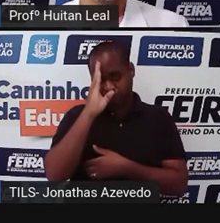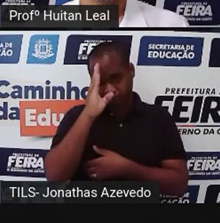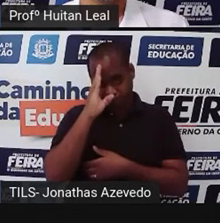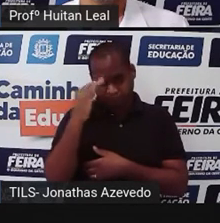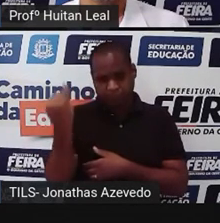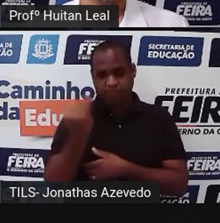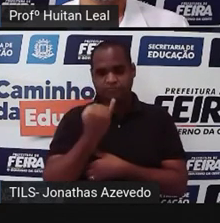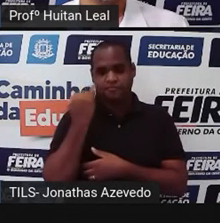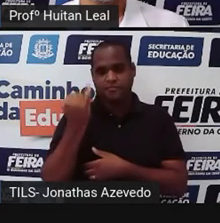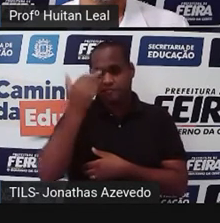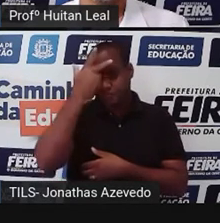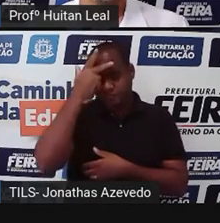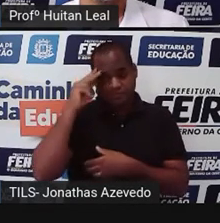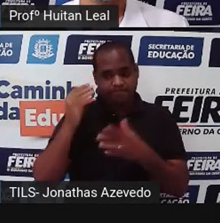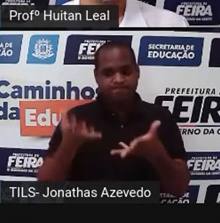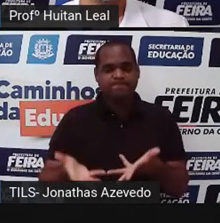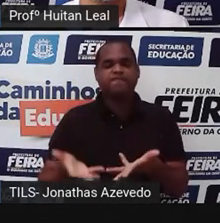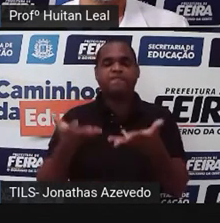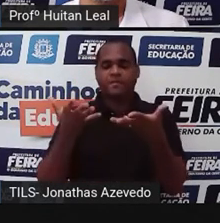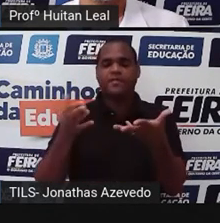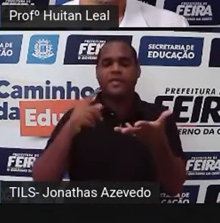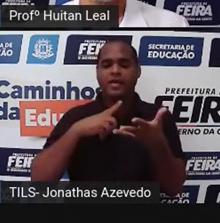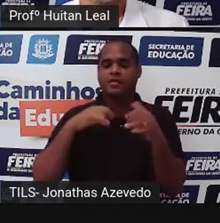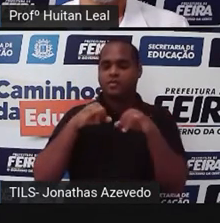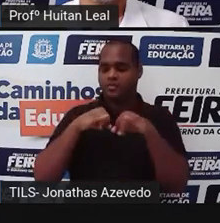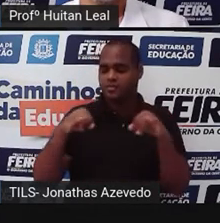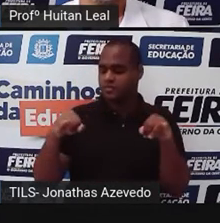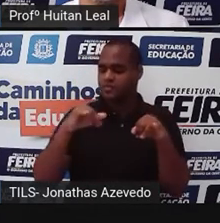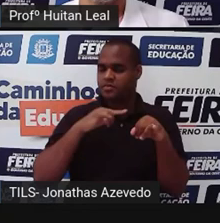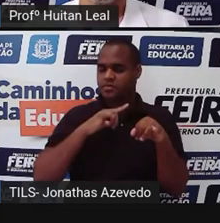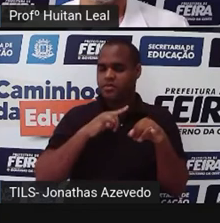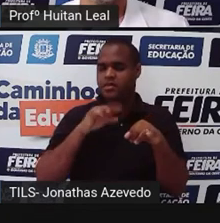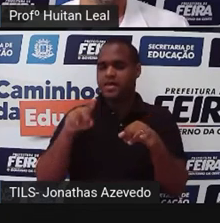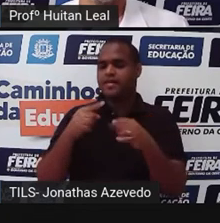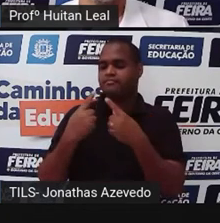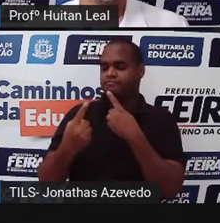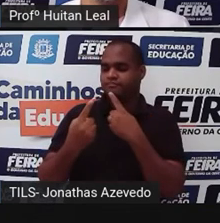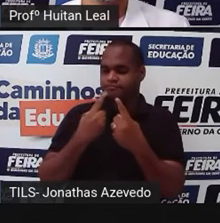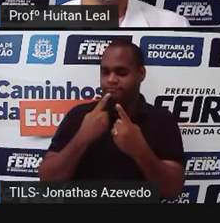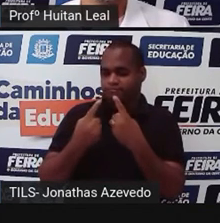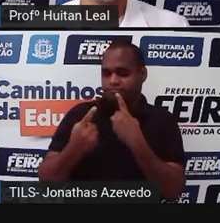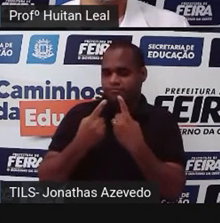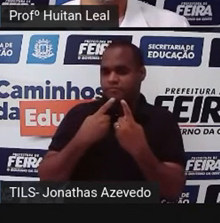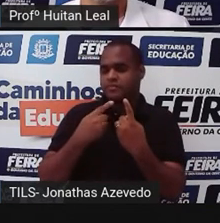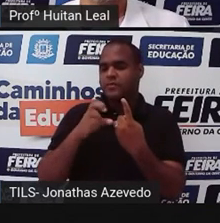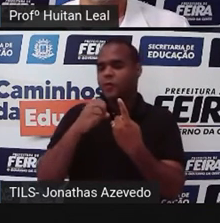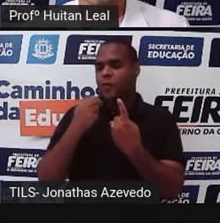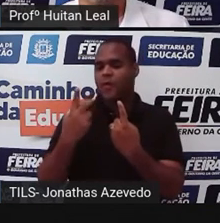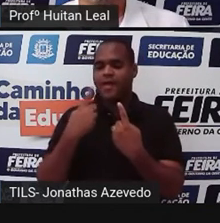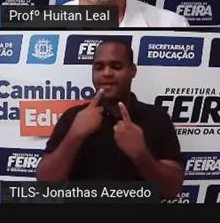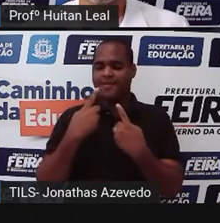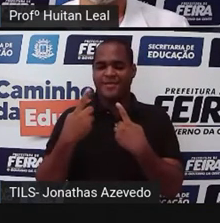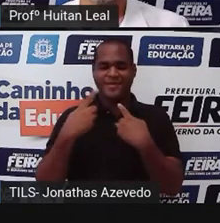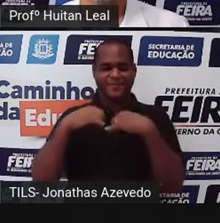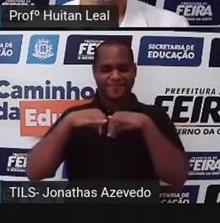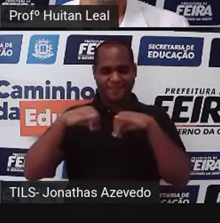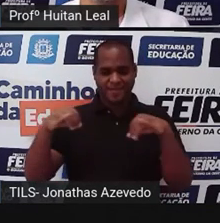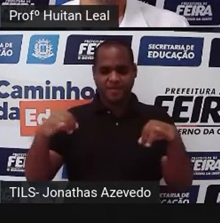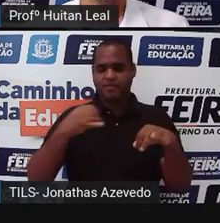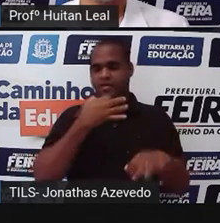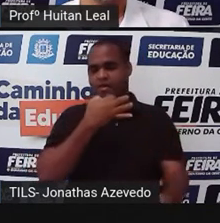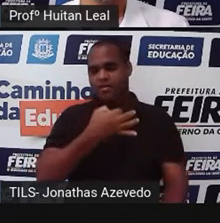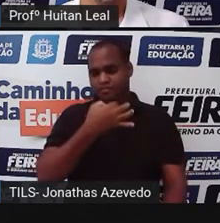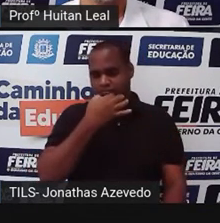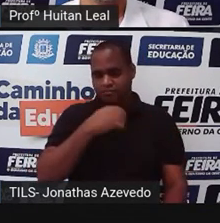que está evidenciada na notícia, ela é entrevistada e fala e dá a sua opinião, fala algo,